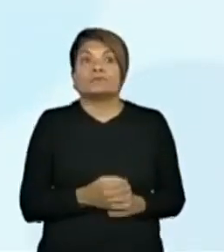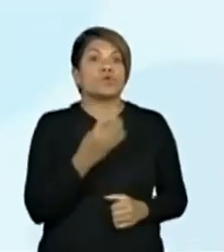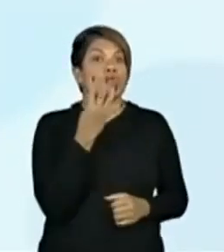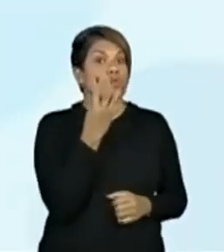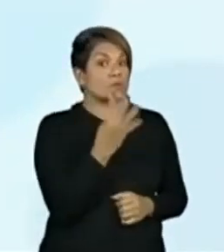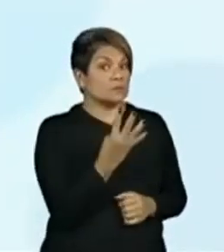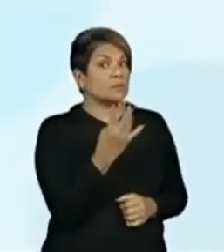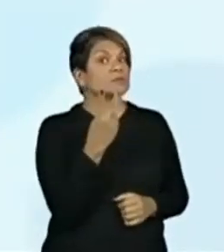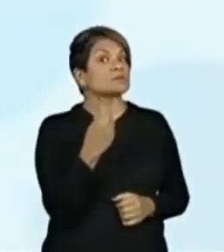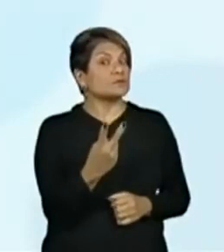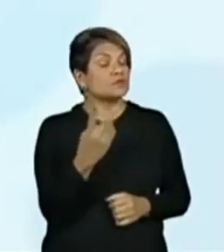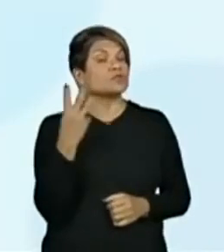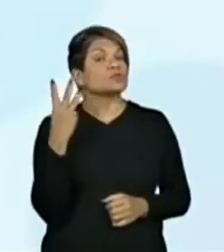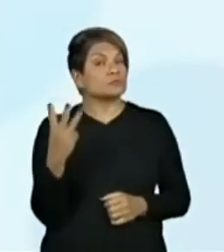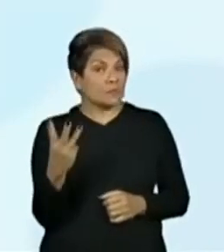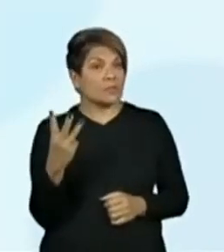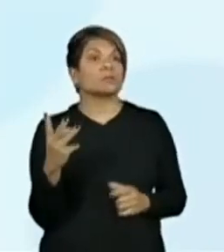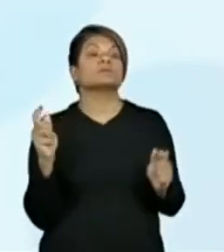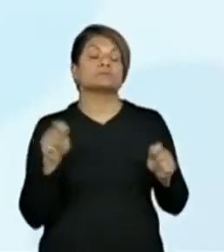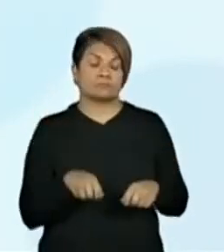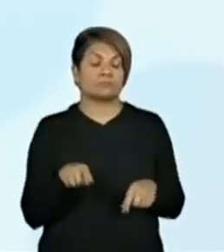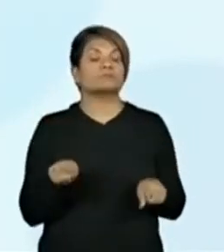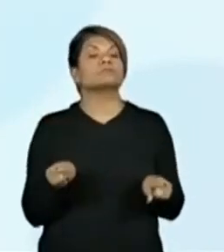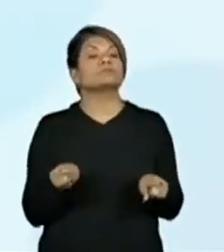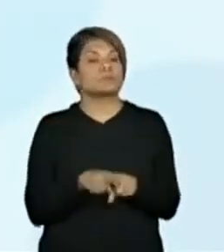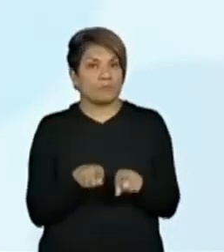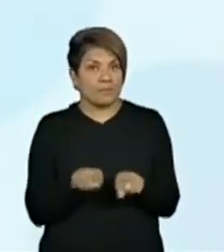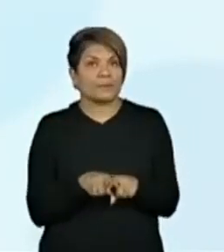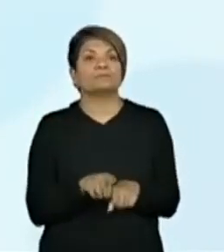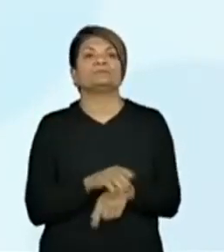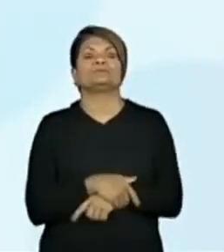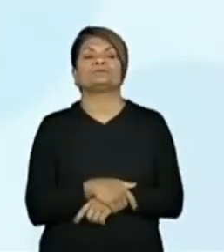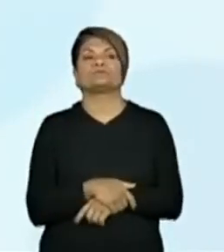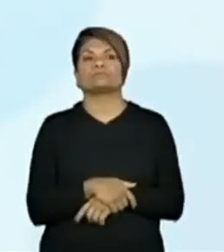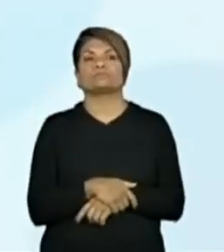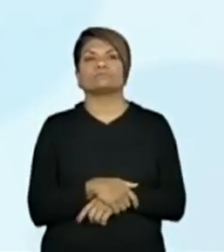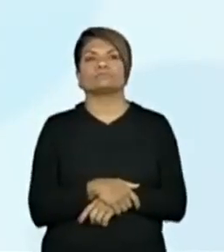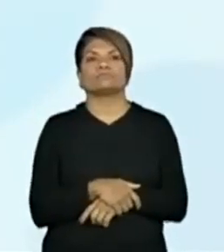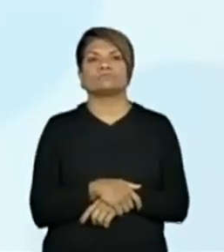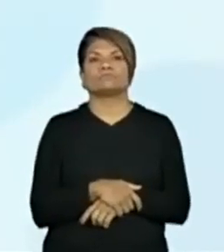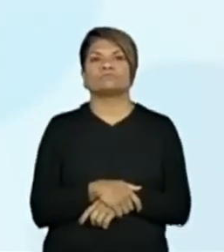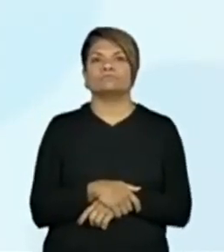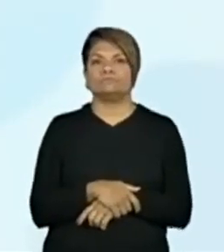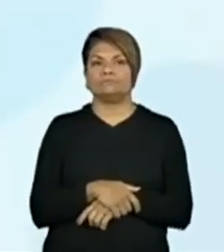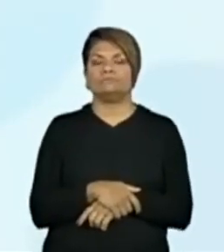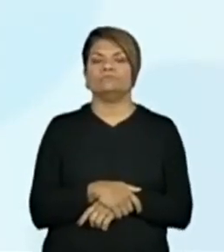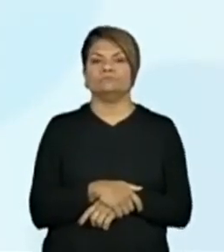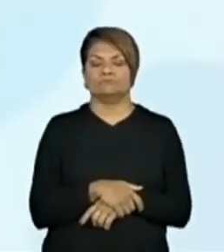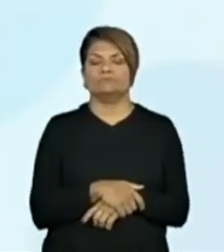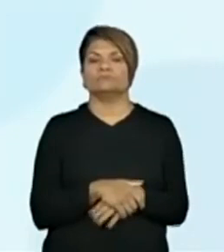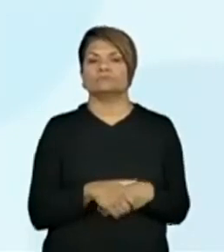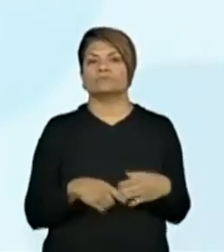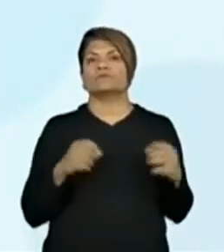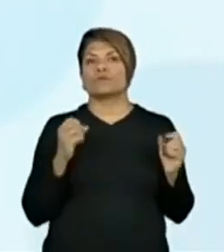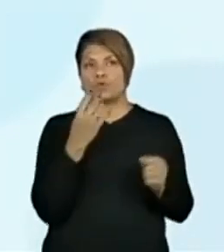423. Isso. Então, a gente pode colocar o 3 lá no final. No final.